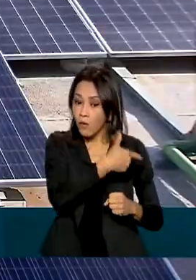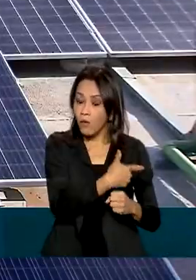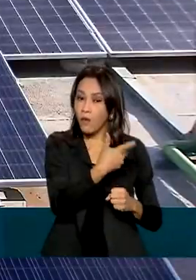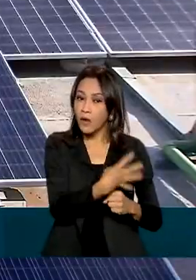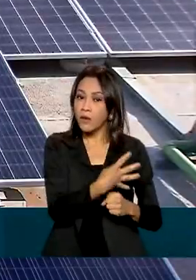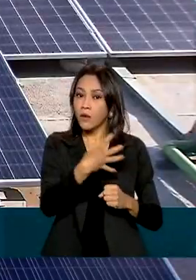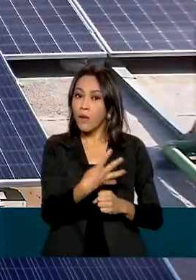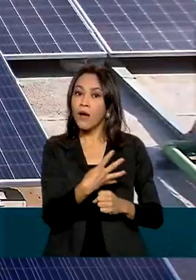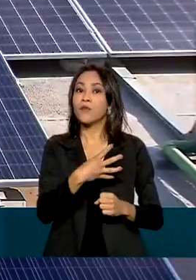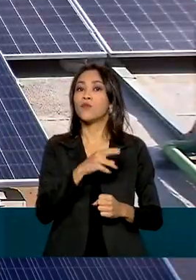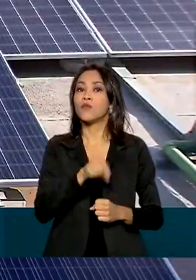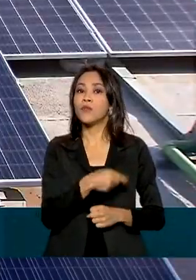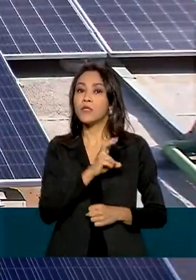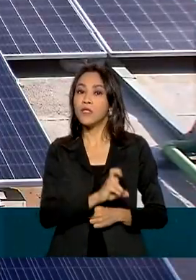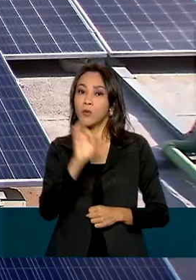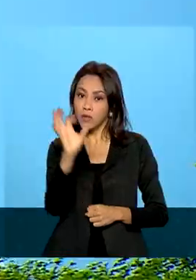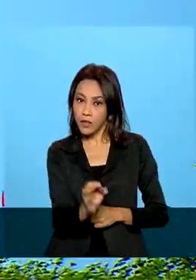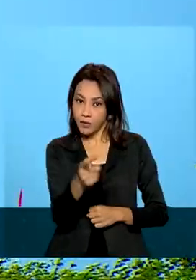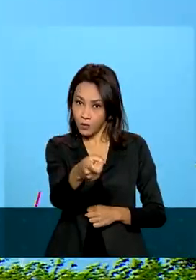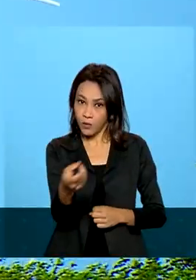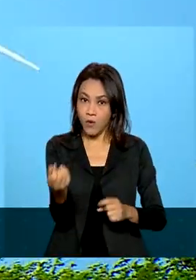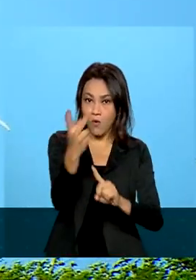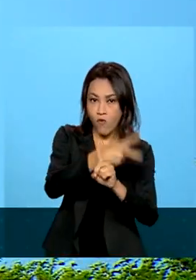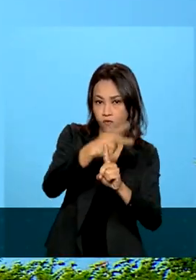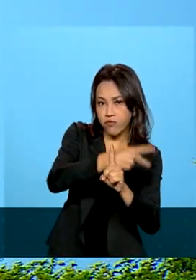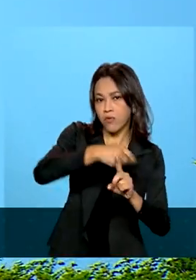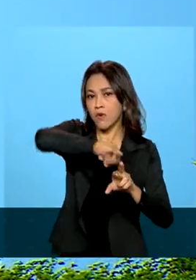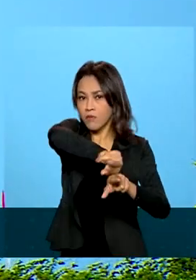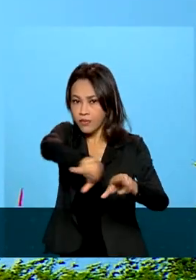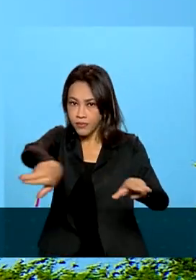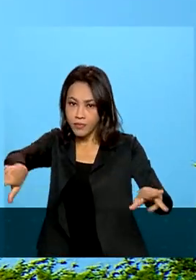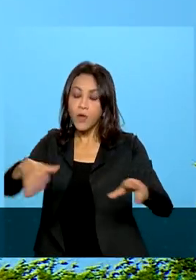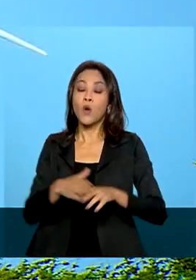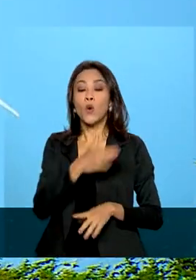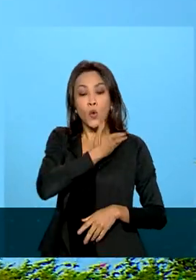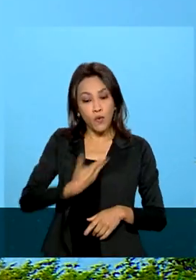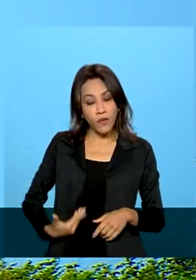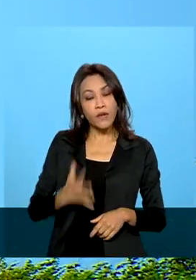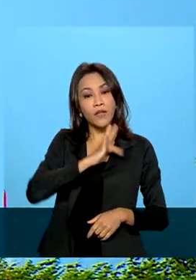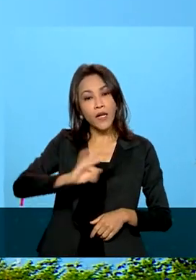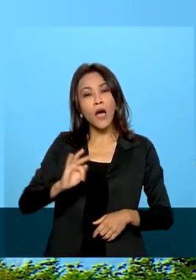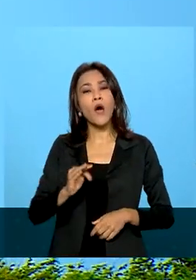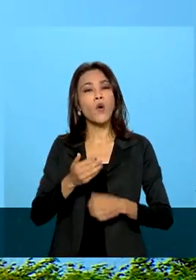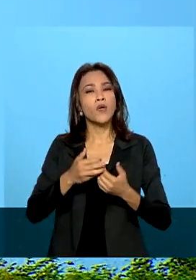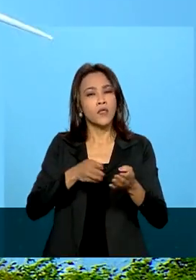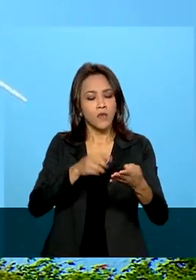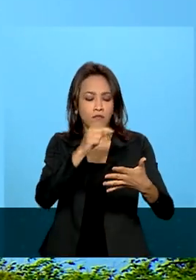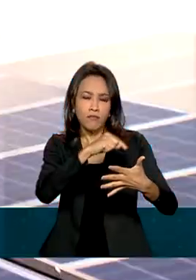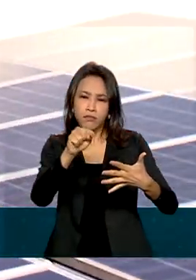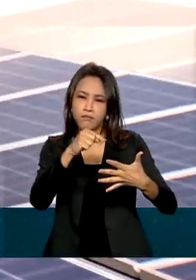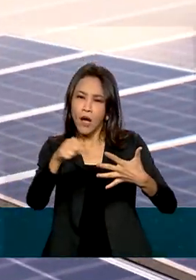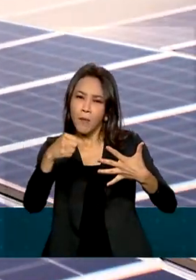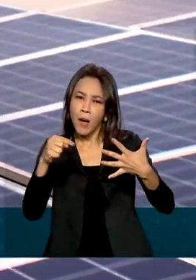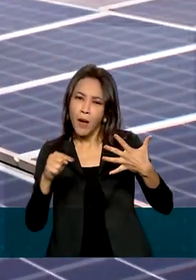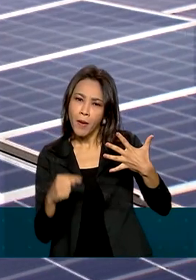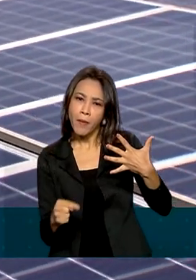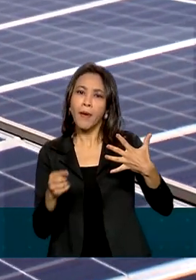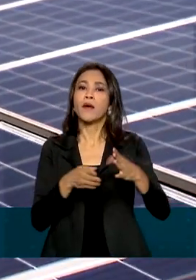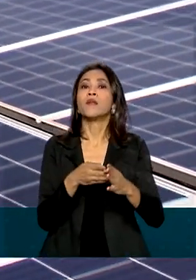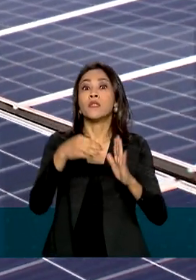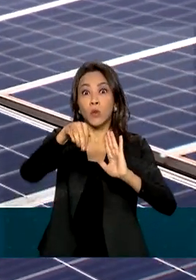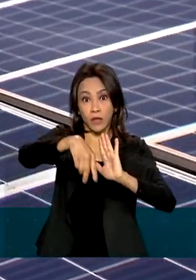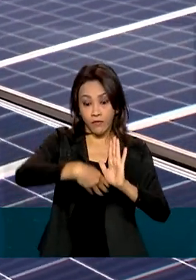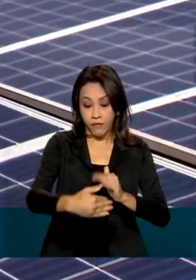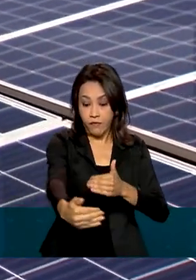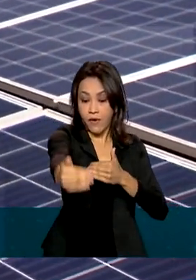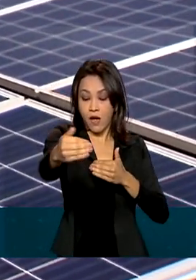de participação de renováveis. O governo federal destaca as ações para incentivar o crescimento do setor, como um decreto